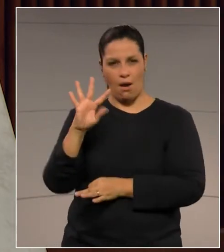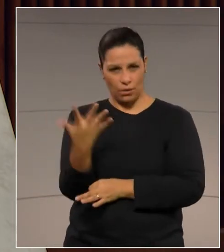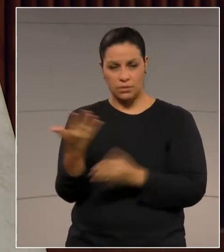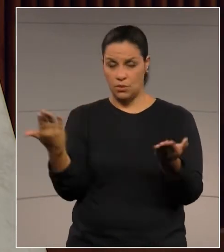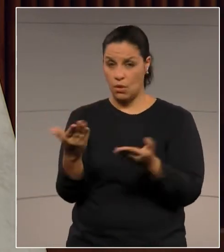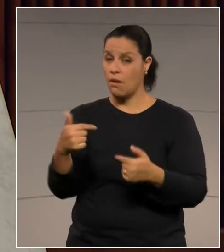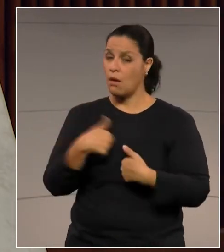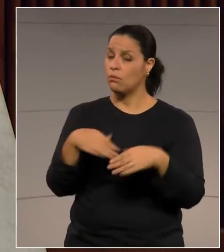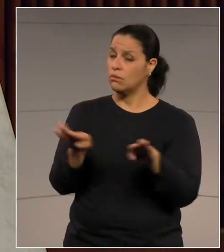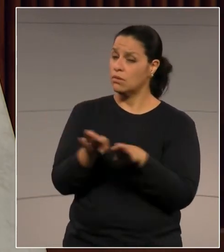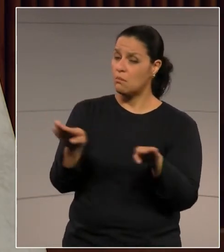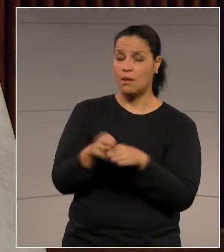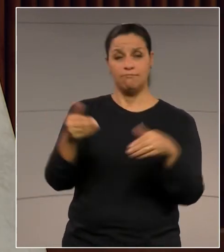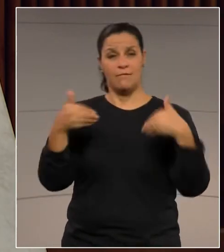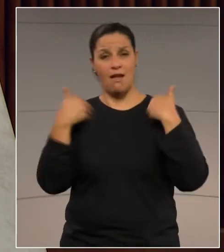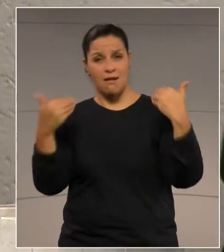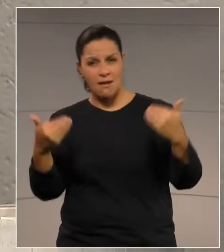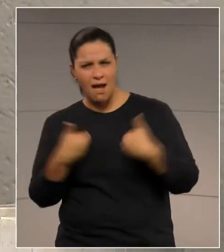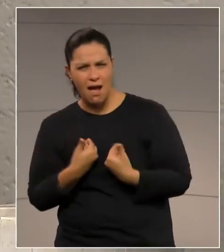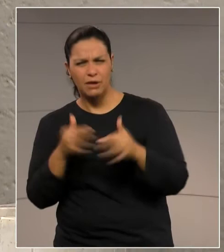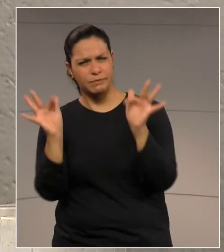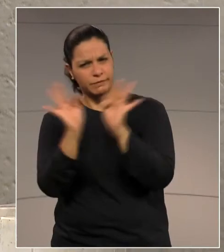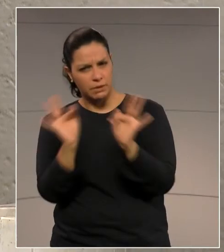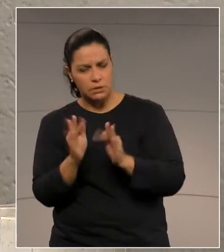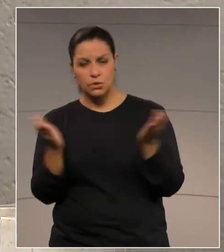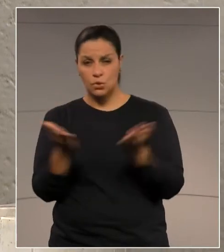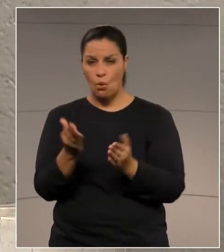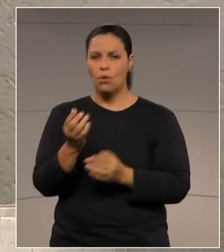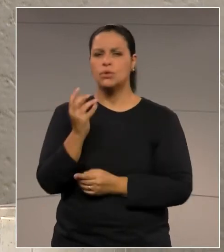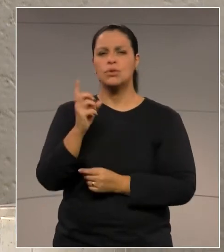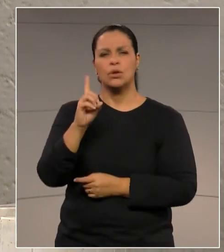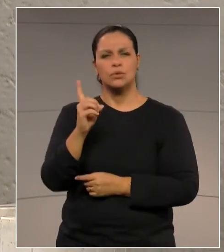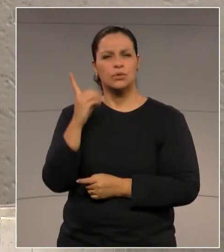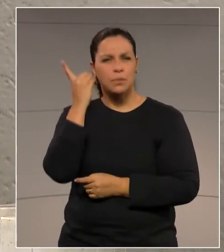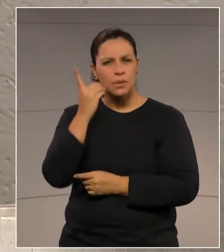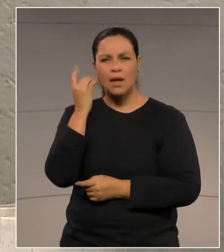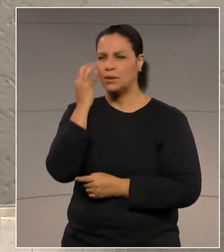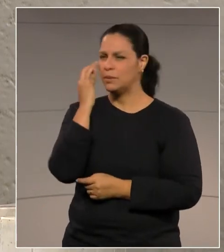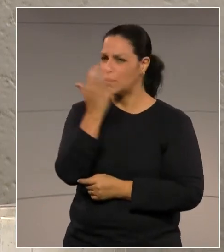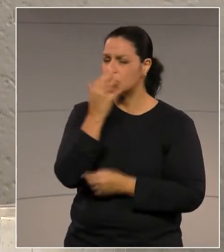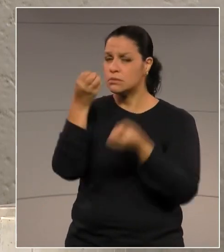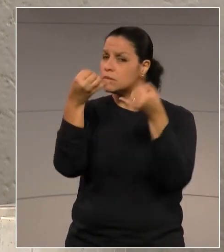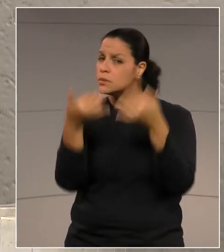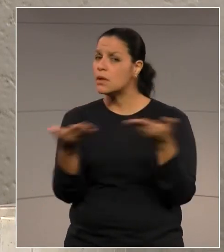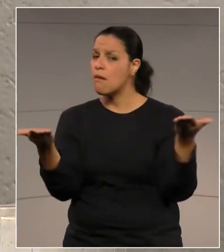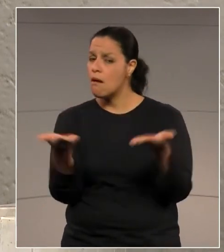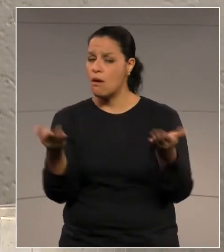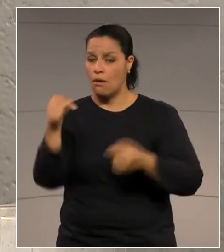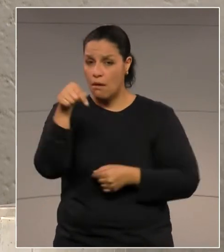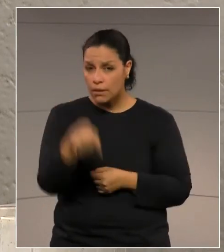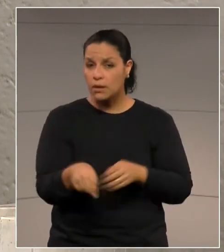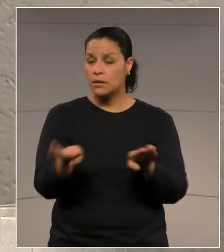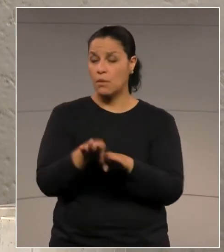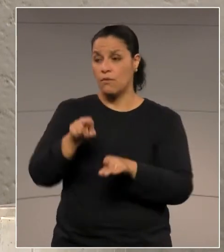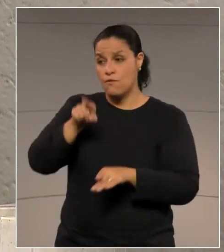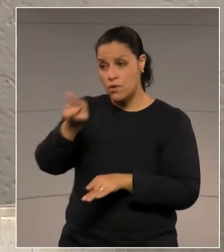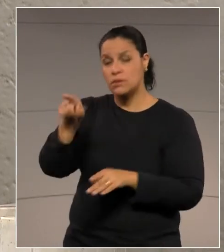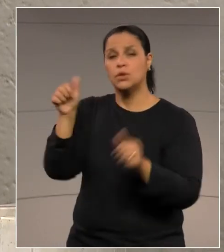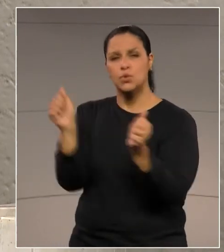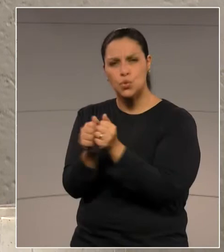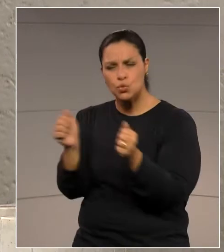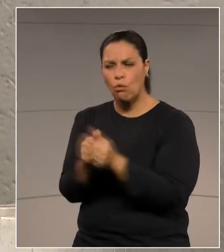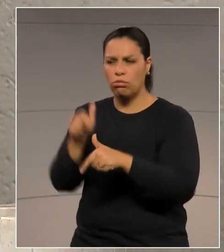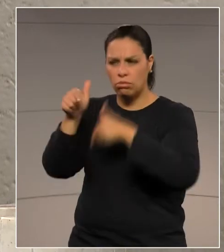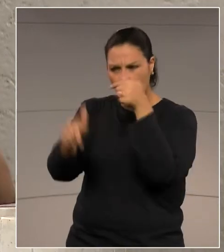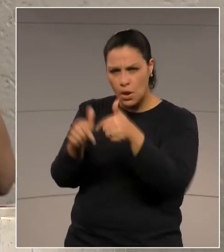Eu fico extremamente contente, hoje, doutor Batista, de poder relatar isso aqui. O senhor, que foi companheiro